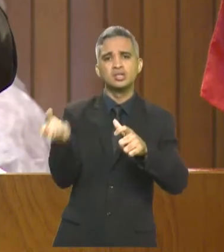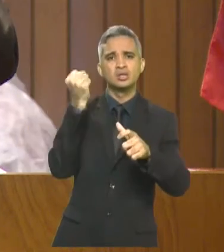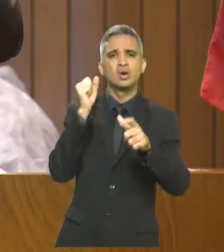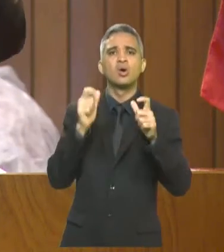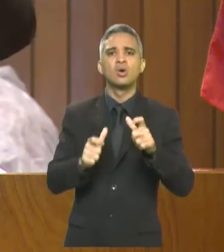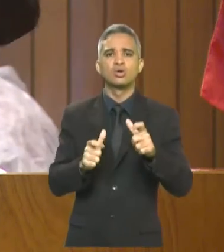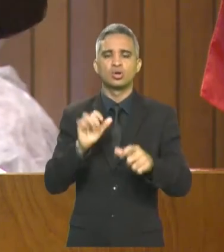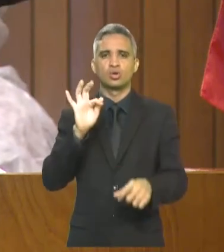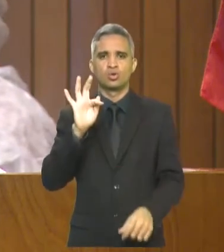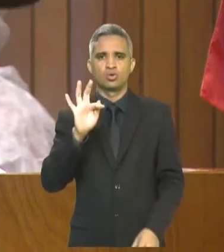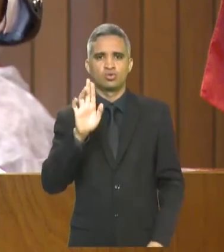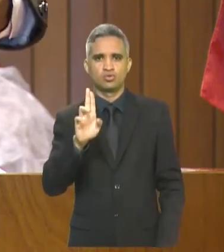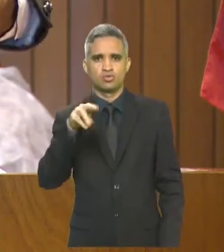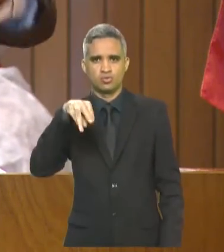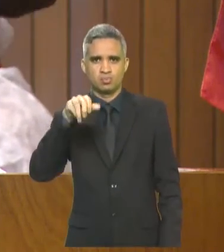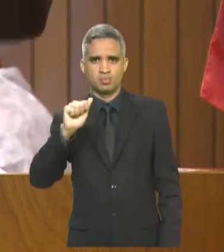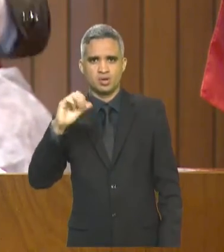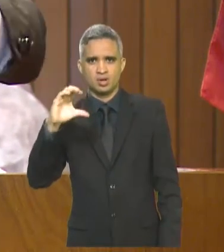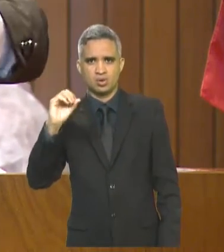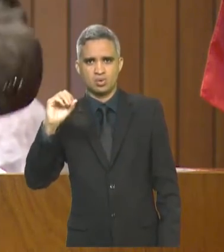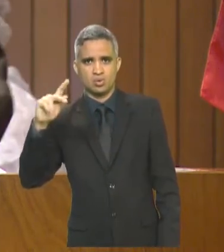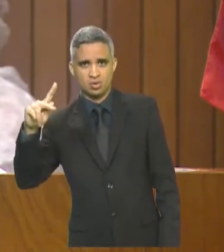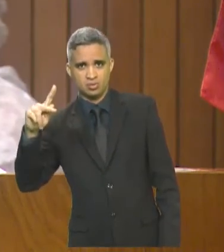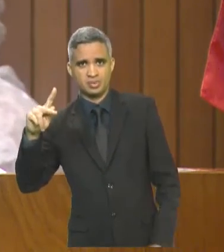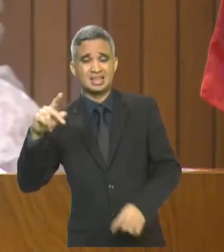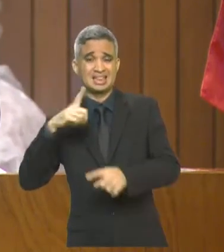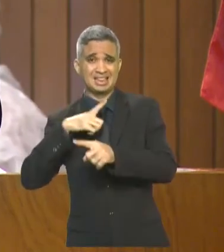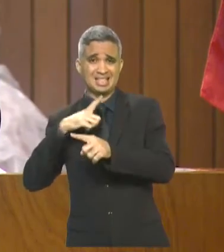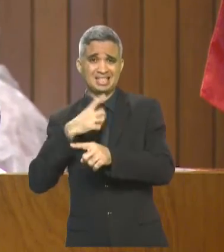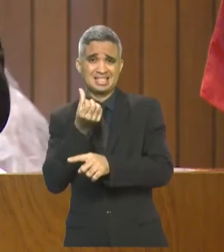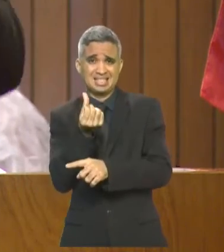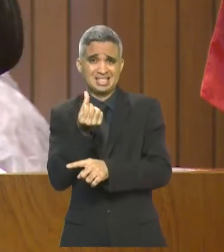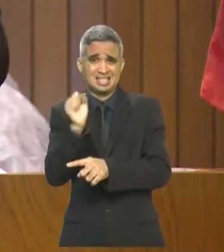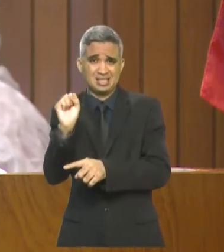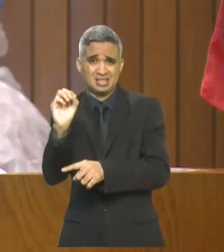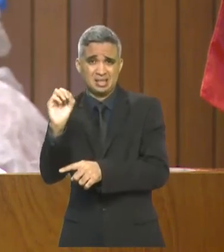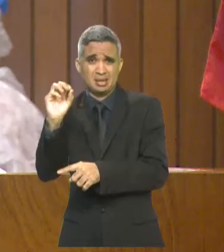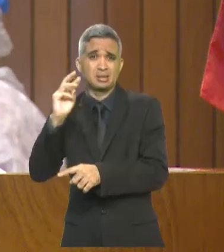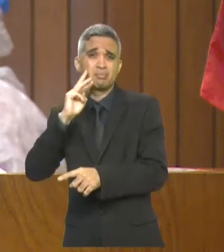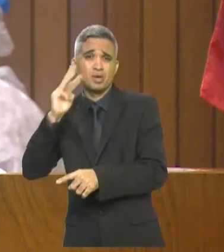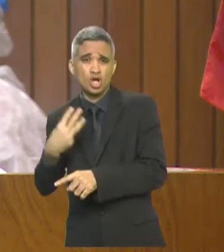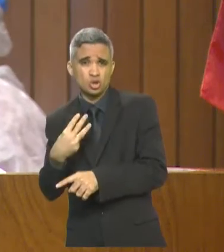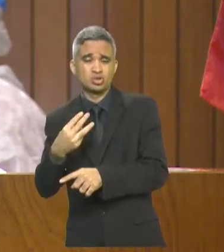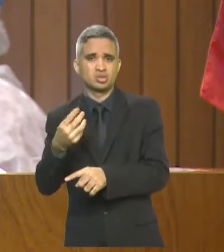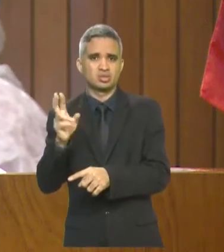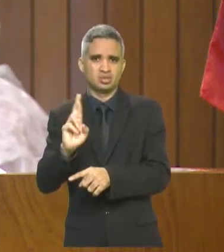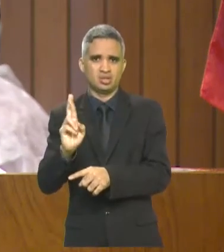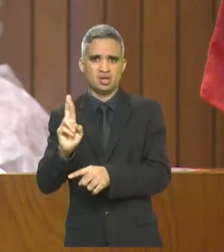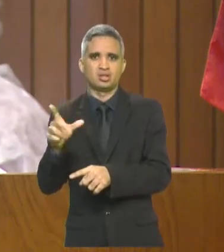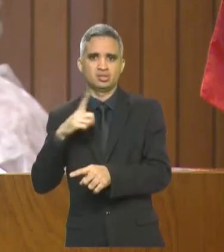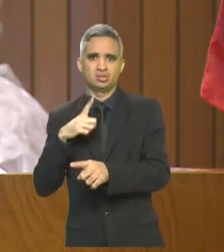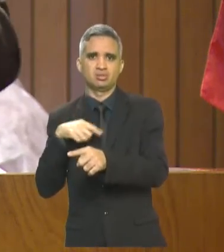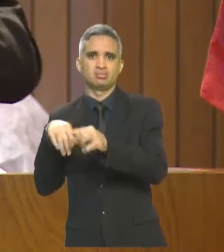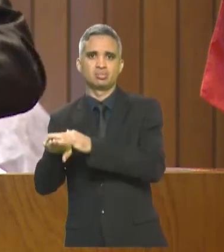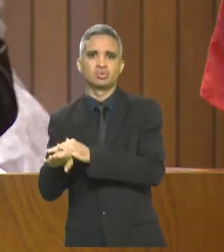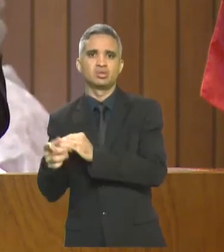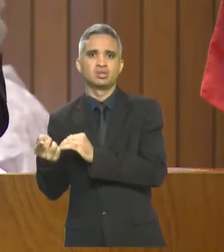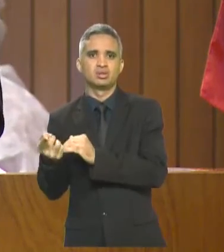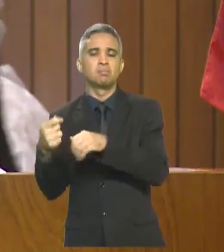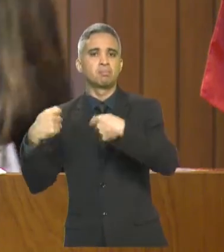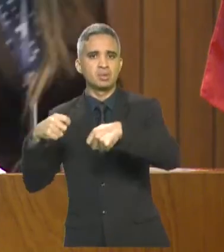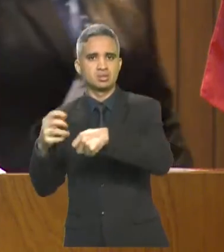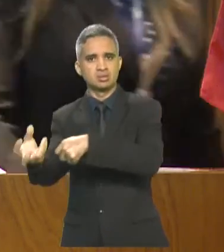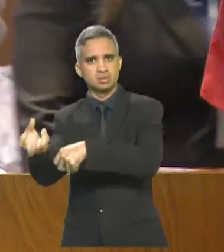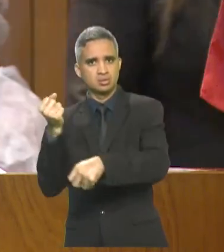683 milhões de reais em caixa, e que pode, sim, ser destinado à população mais pobre do estado do